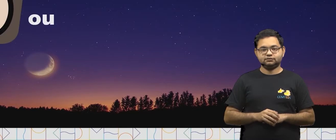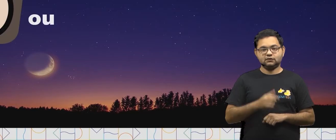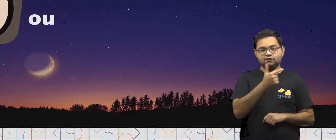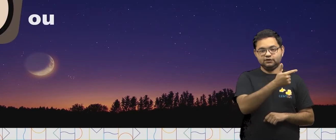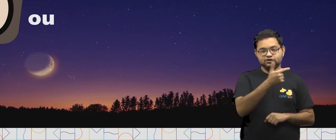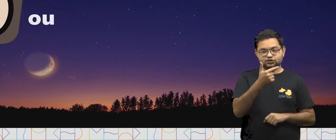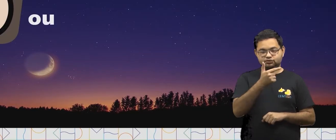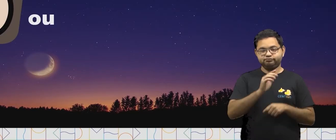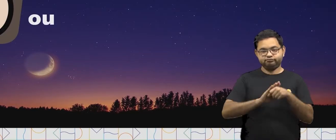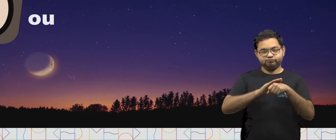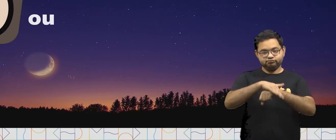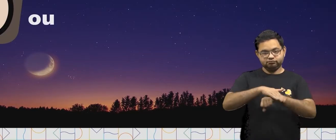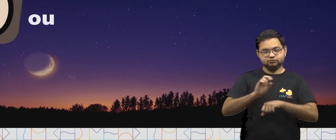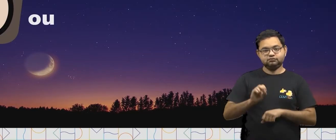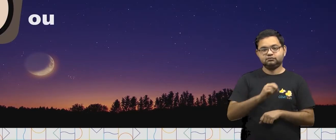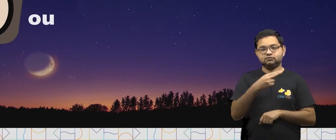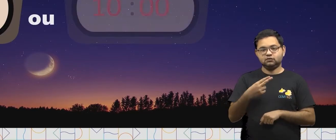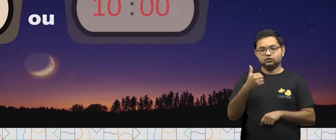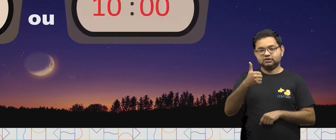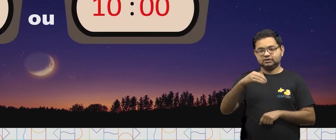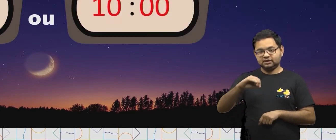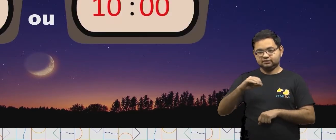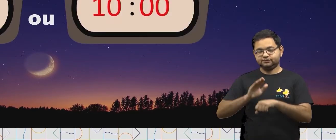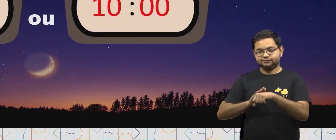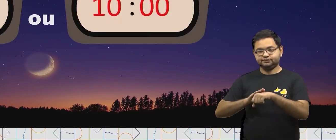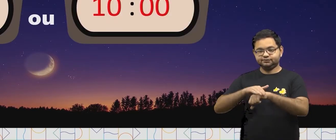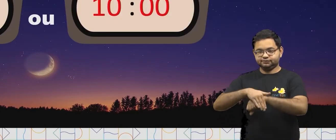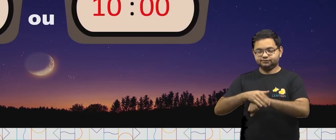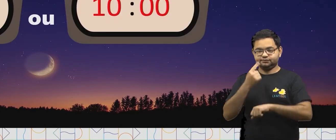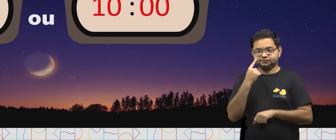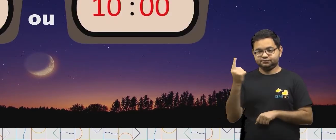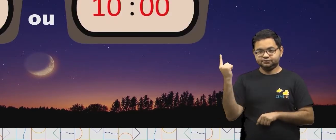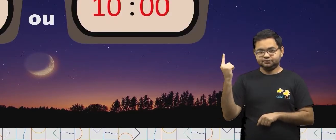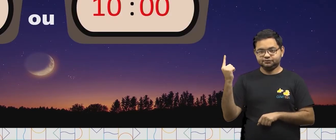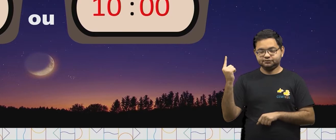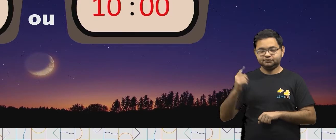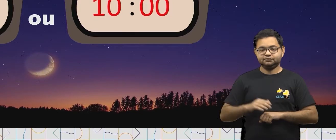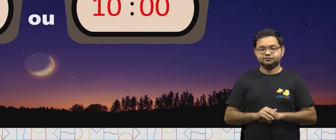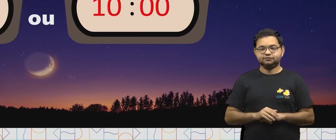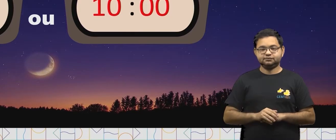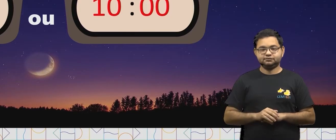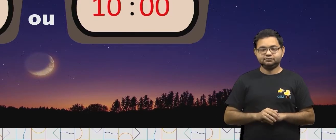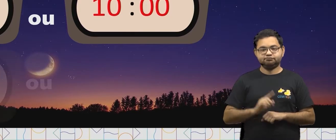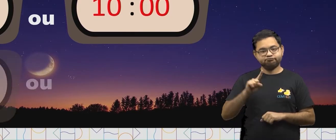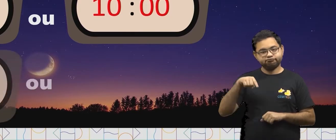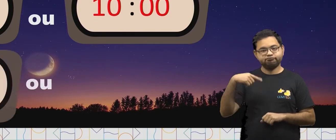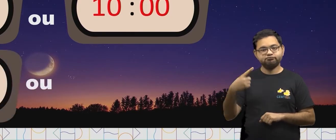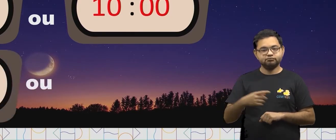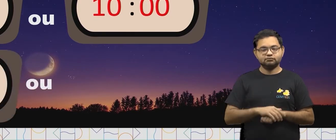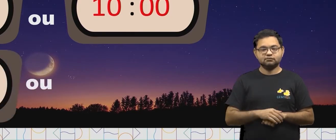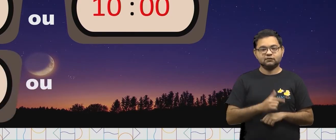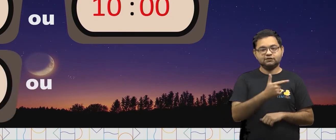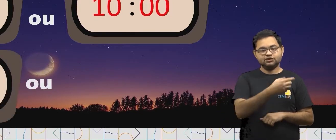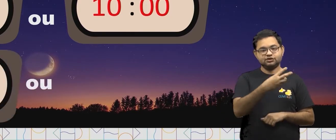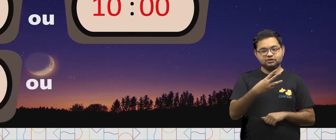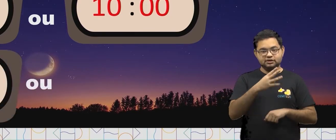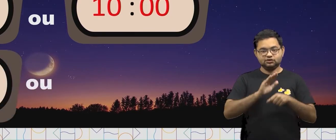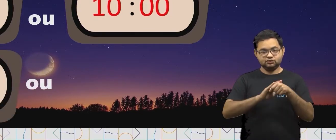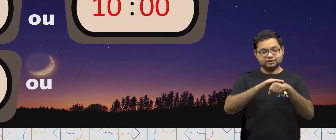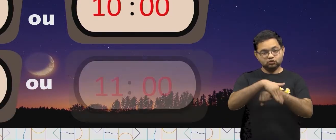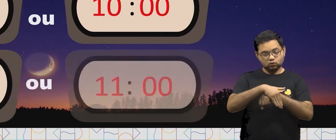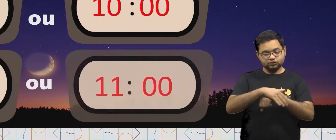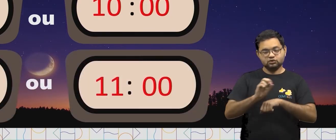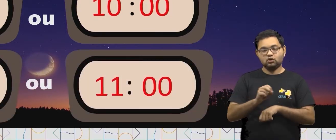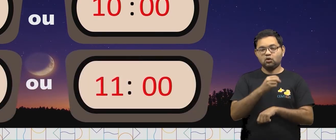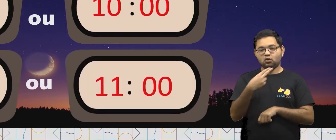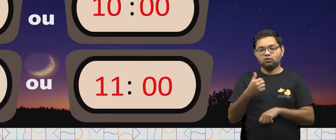horas da noite ou 10 horas da noite. Em seguida, 23 horas da noite